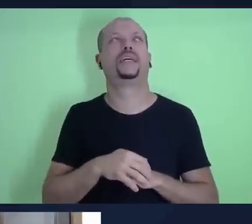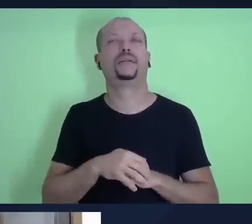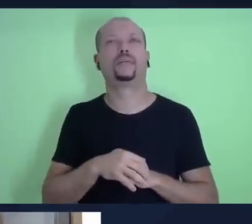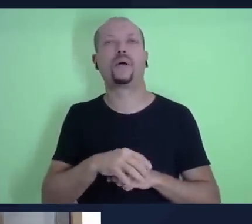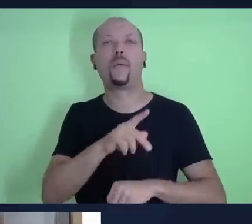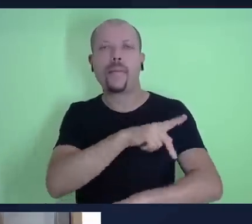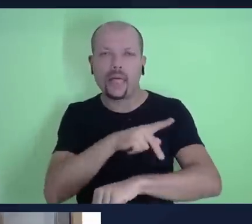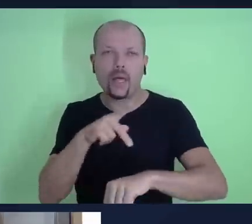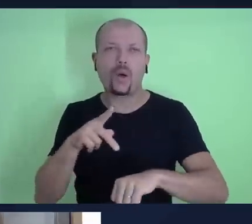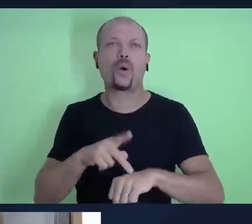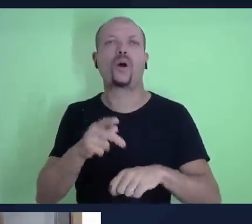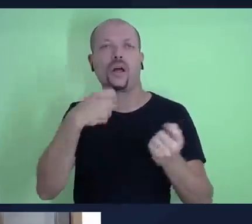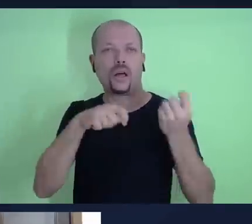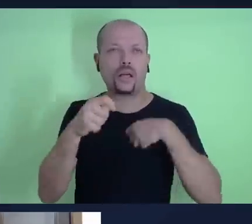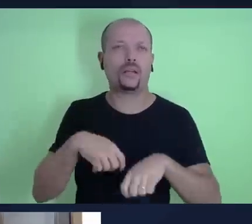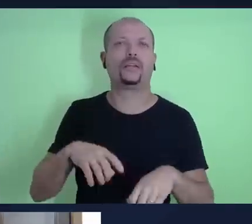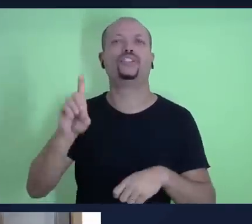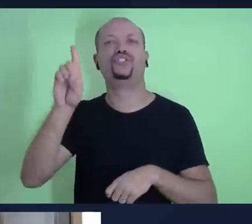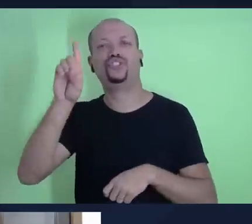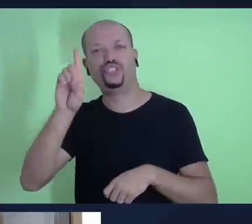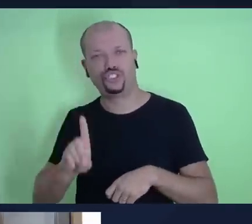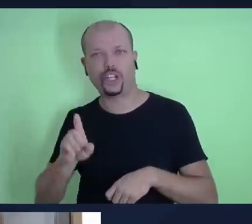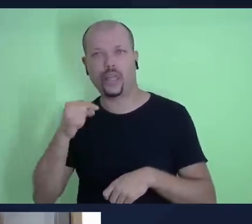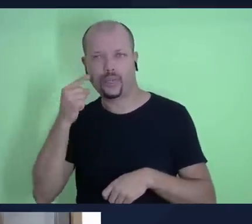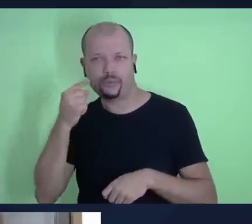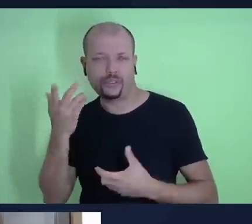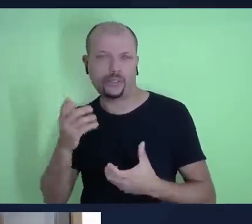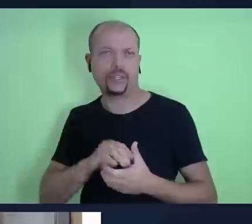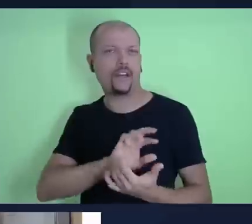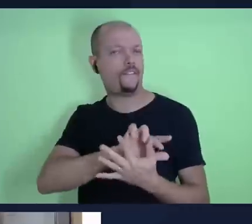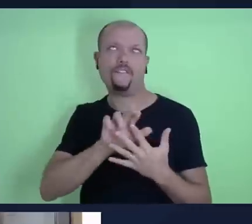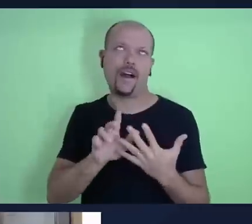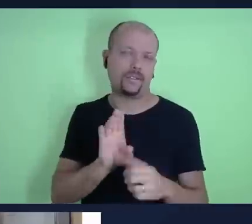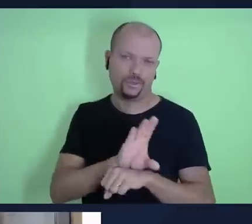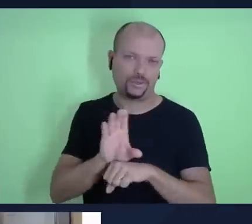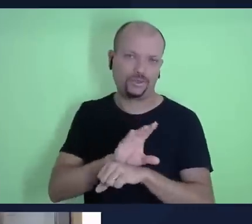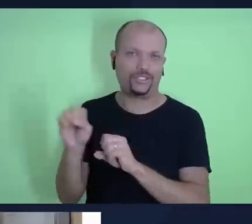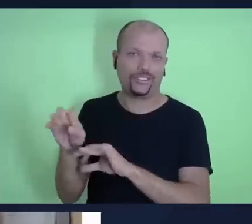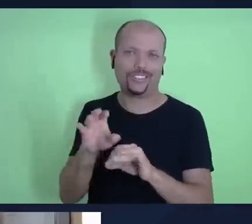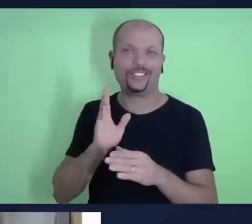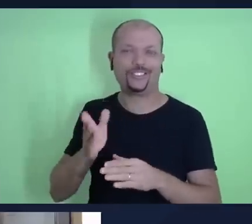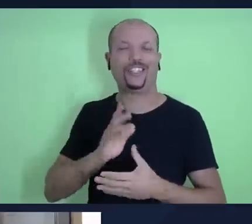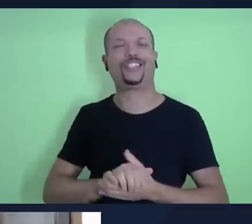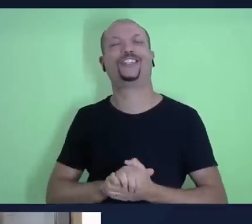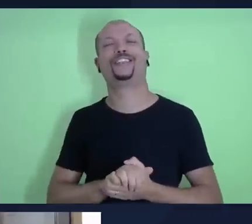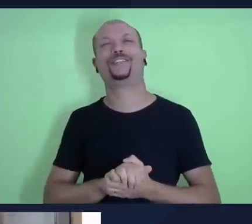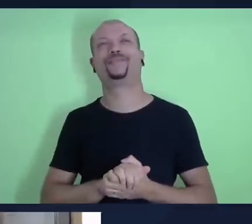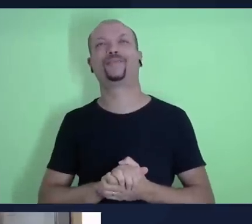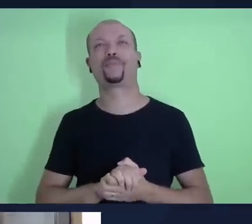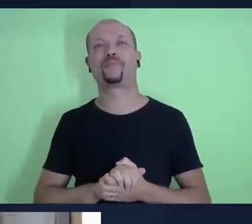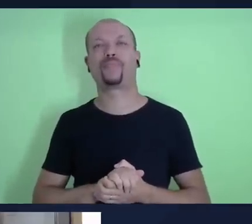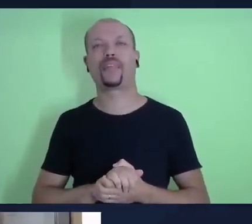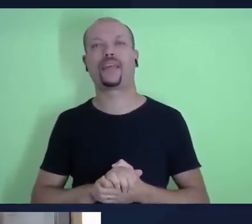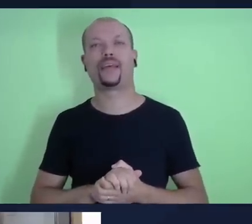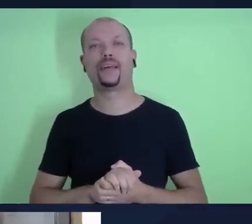pedagogia, direito, enfim, são bastante